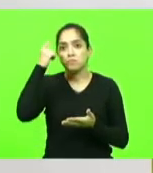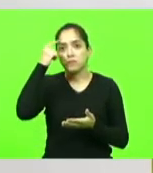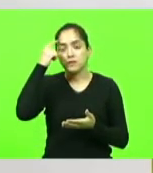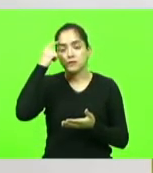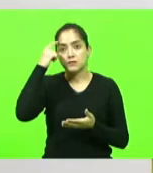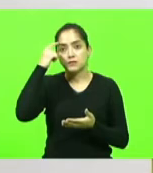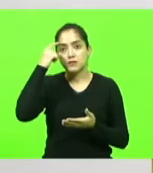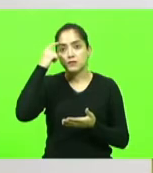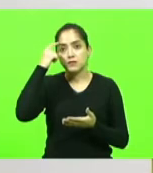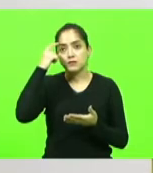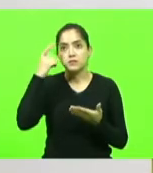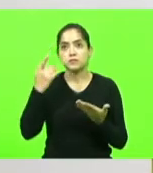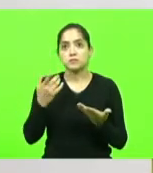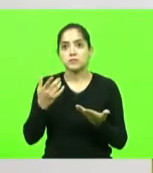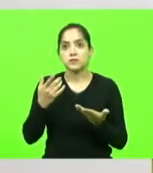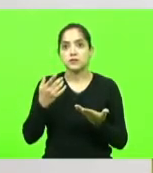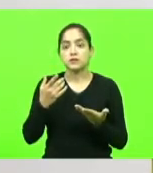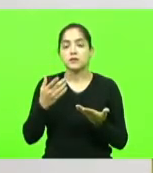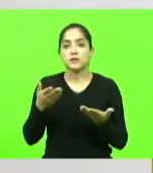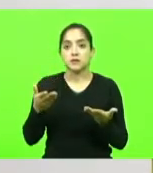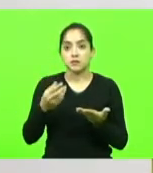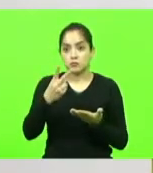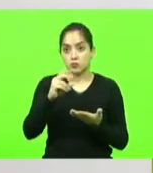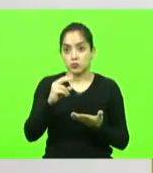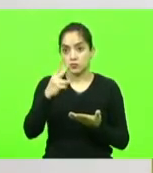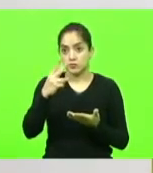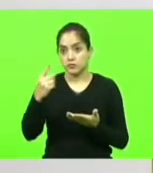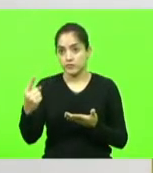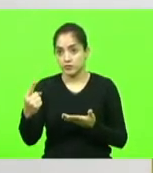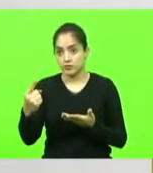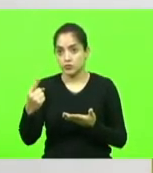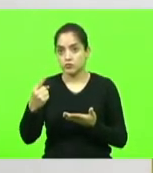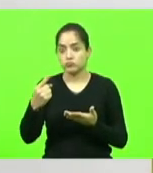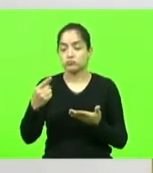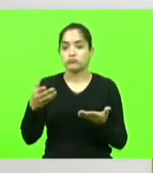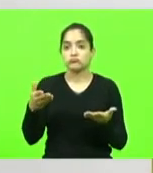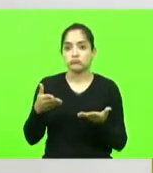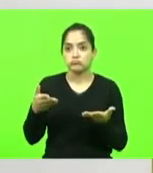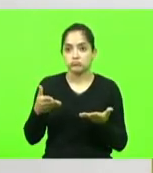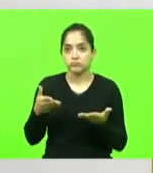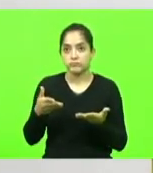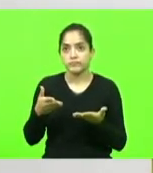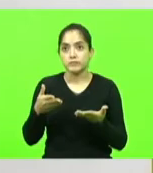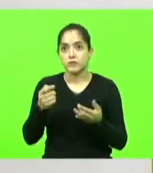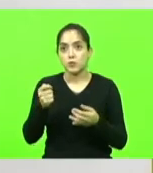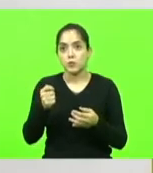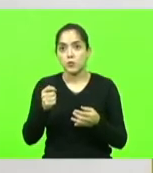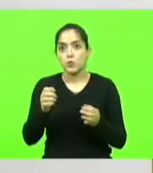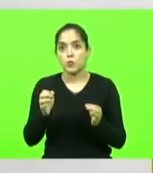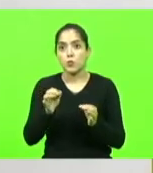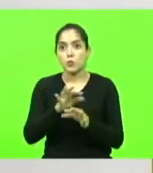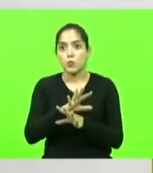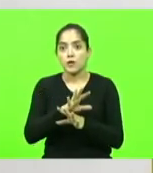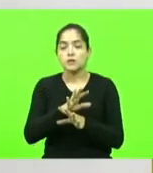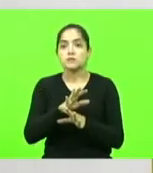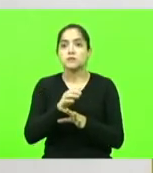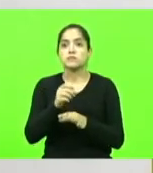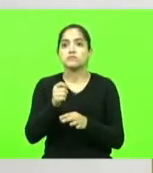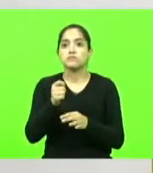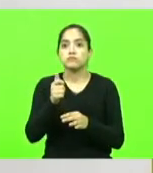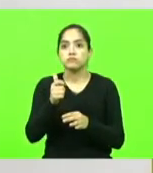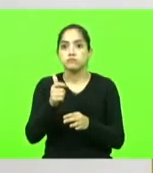que no ano 2021, quando já estou encerrando aqui a minha participação nesta casa,